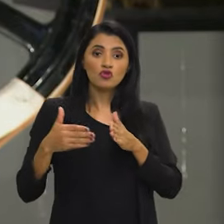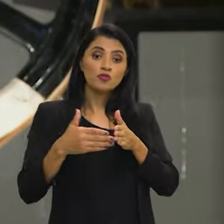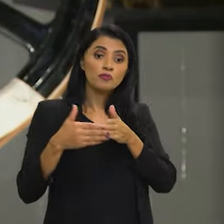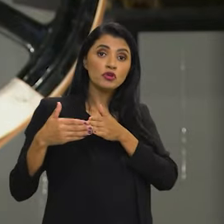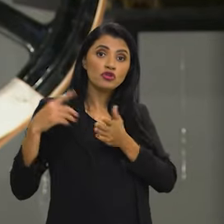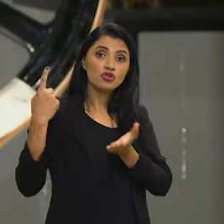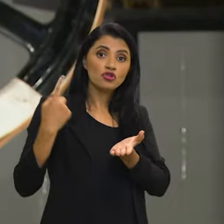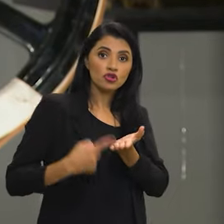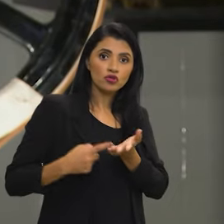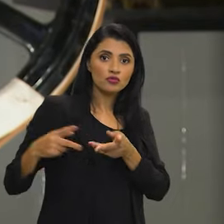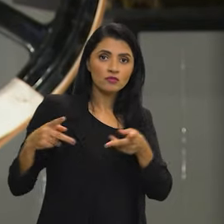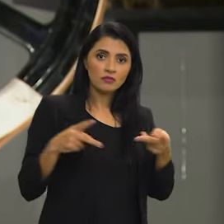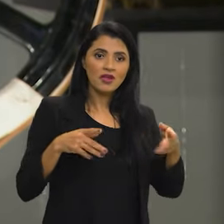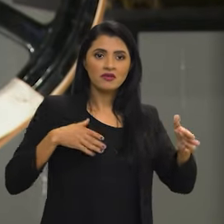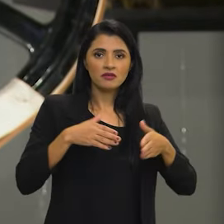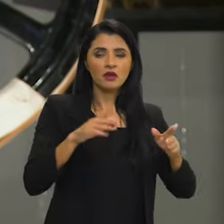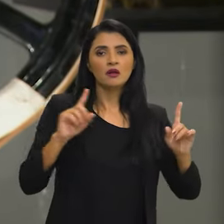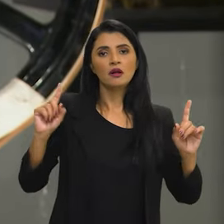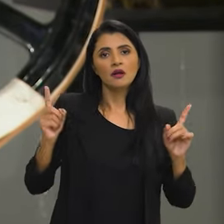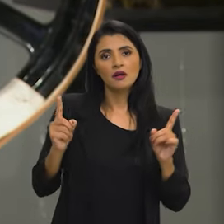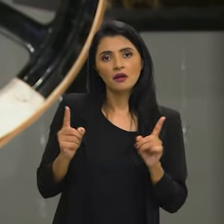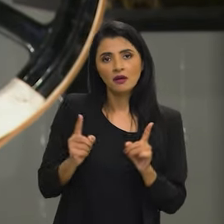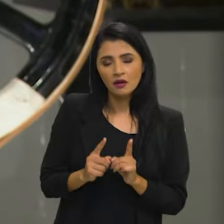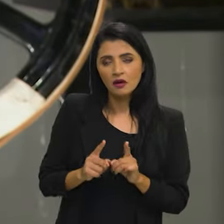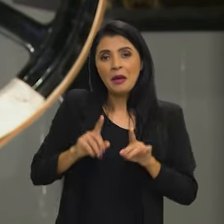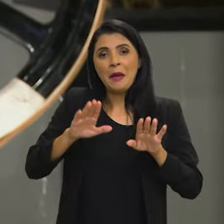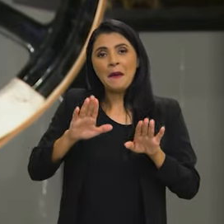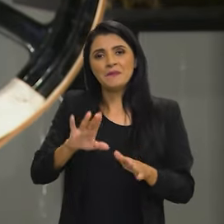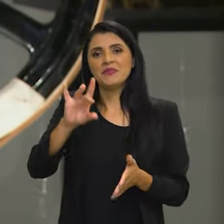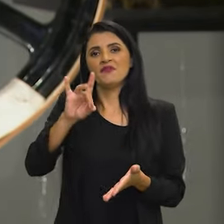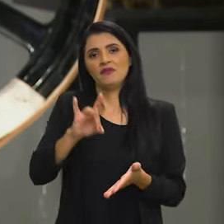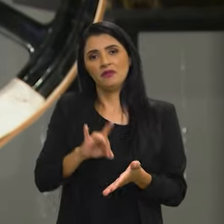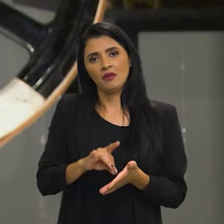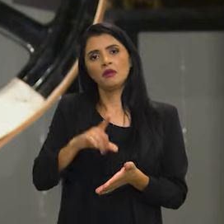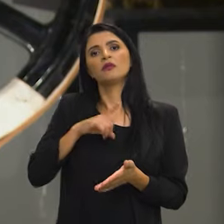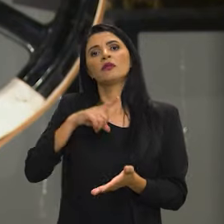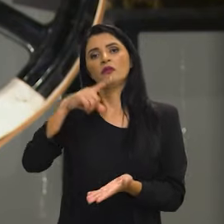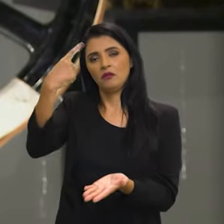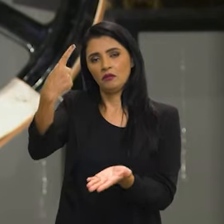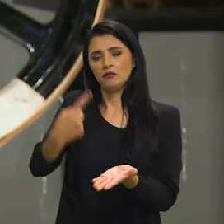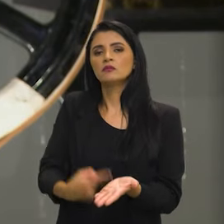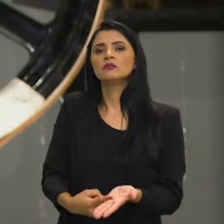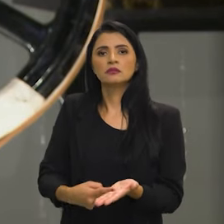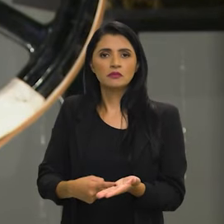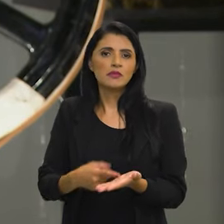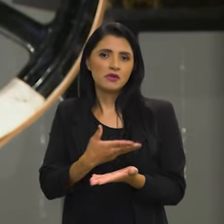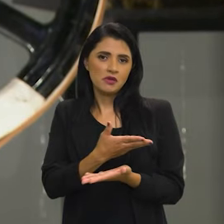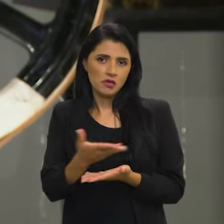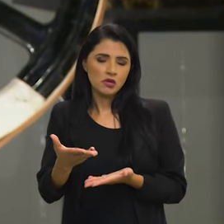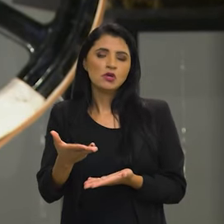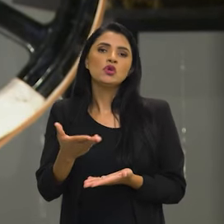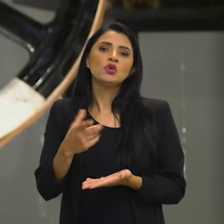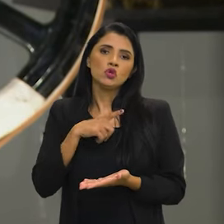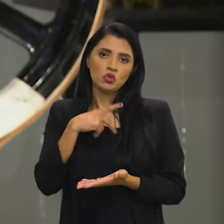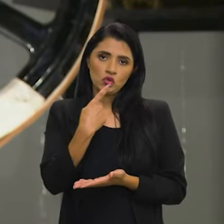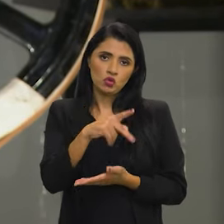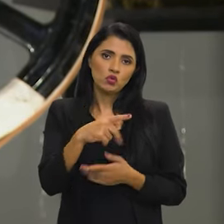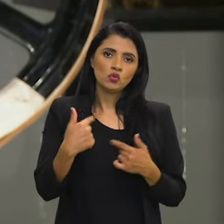entre a solicitação e o acesso diminua. Mas efetivamente há o compromisso por parte